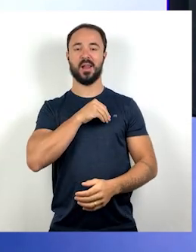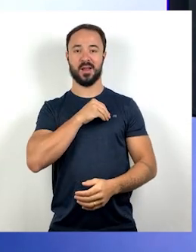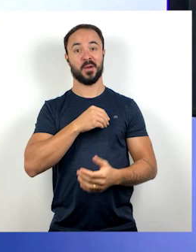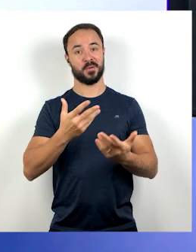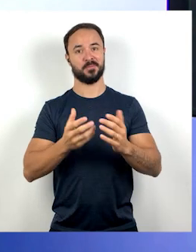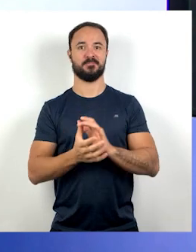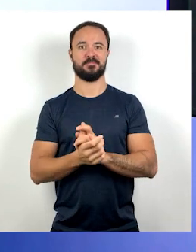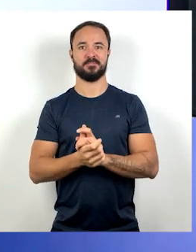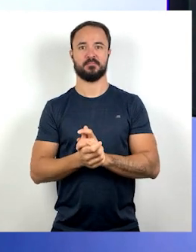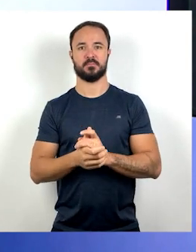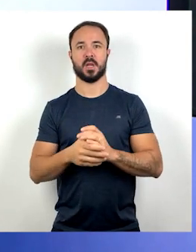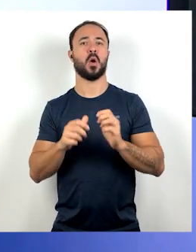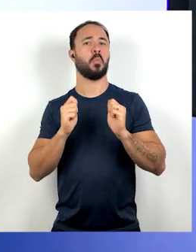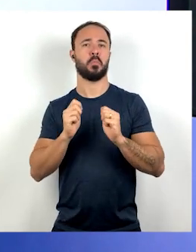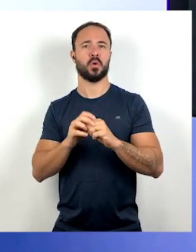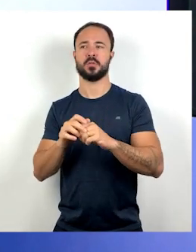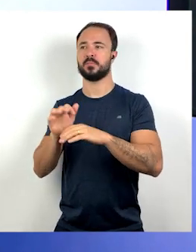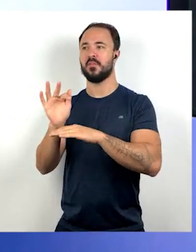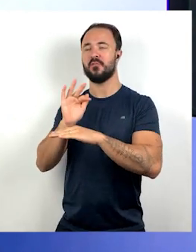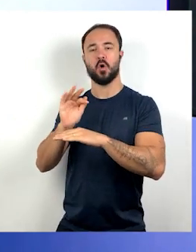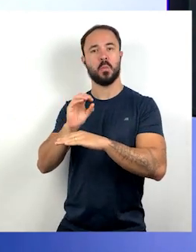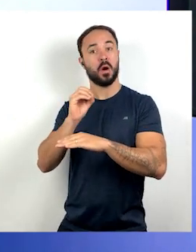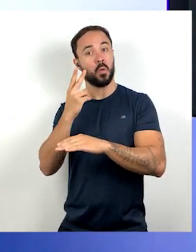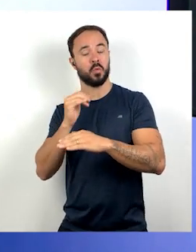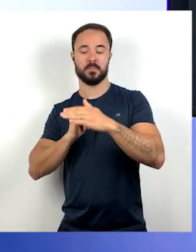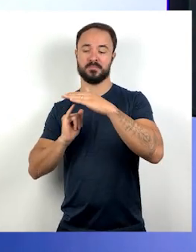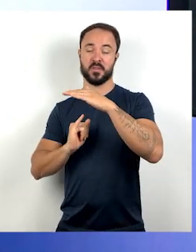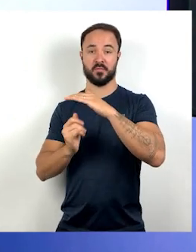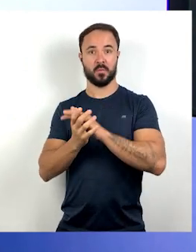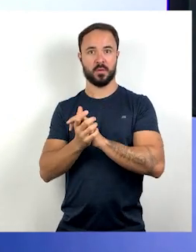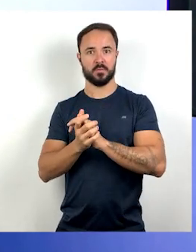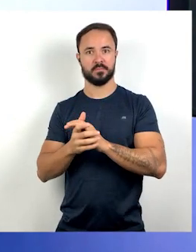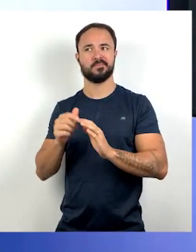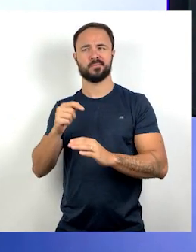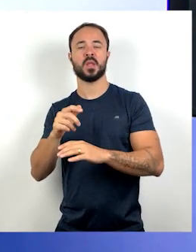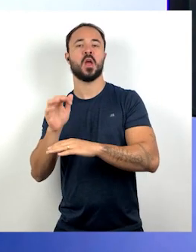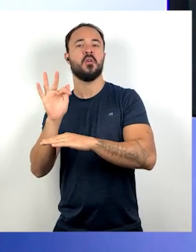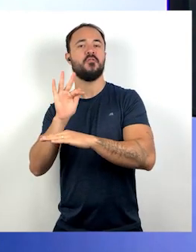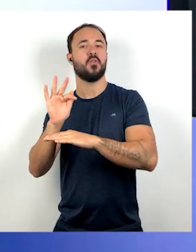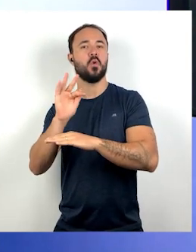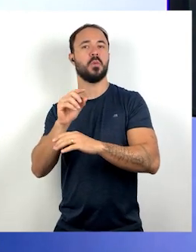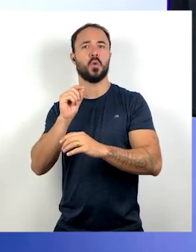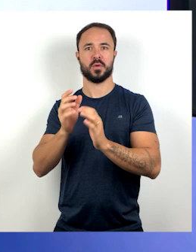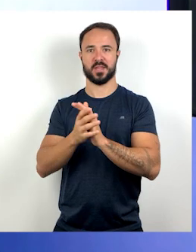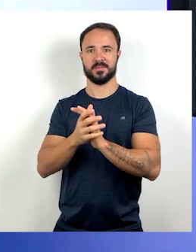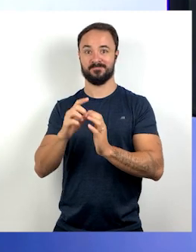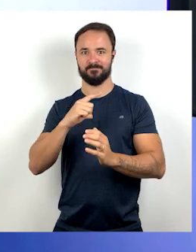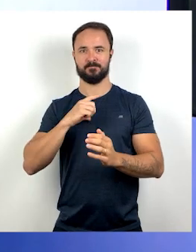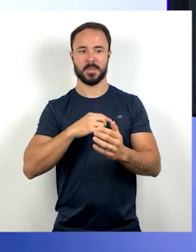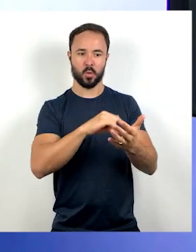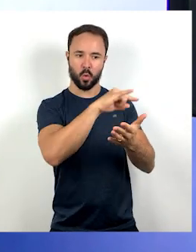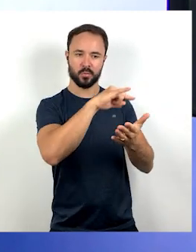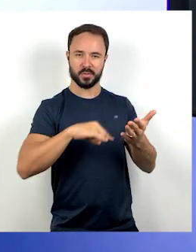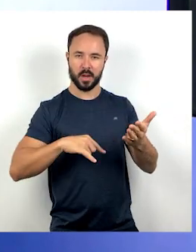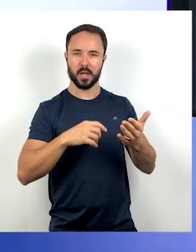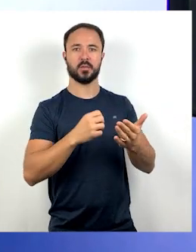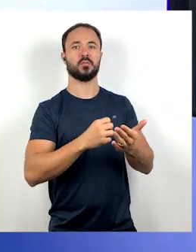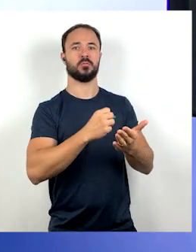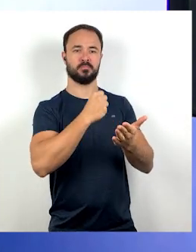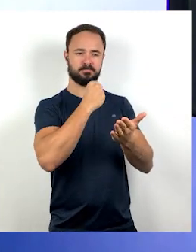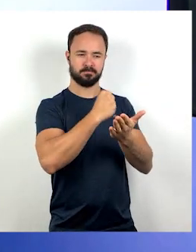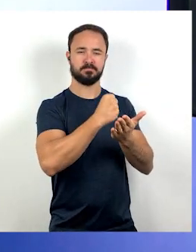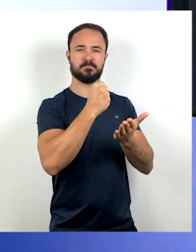ou informal. Formal é quando existe o vínculo empregatício, né? É quando existe um contrato de